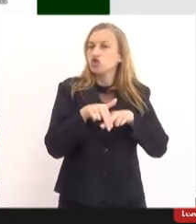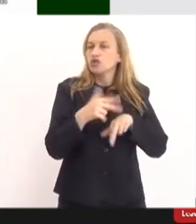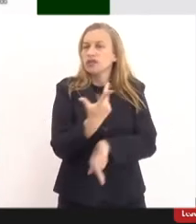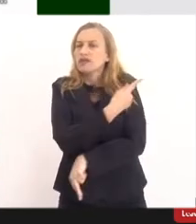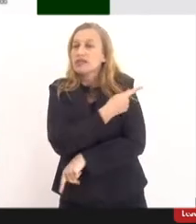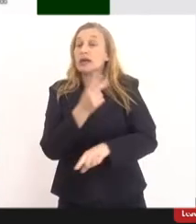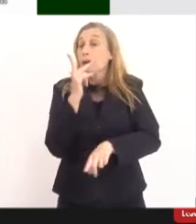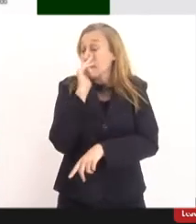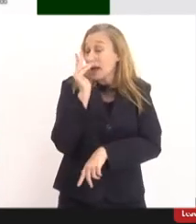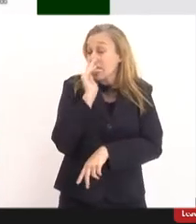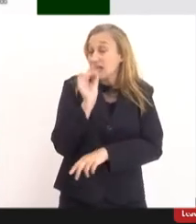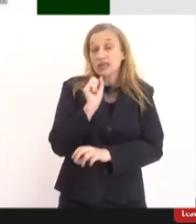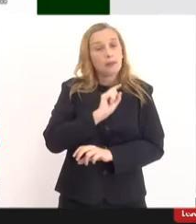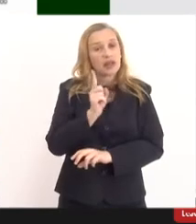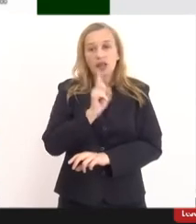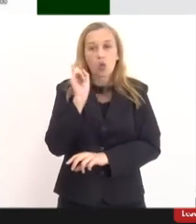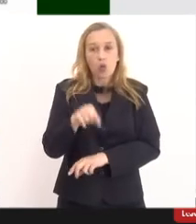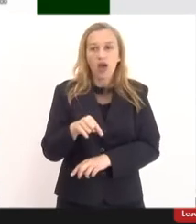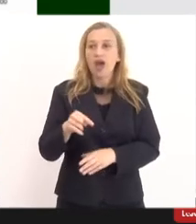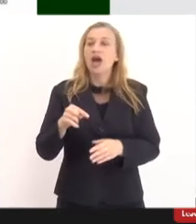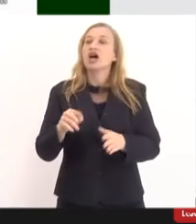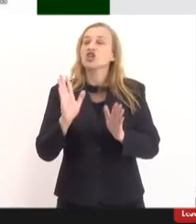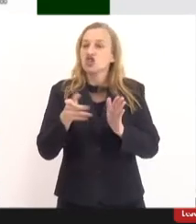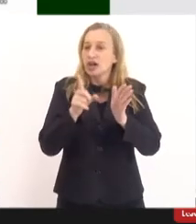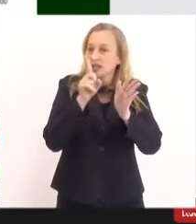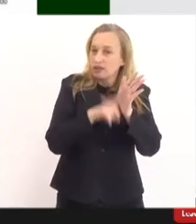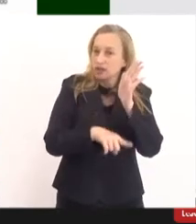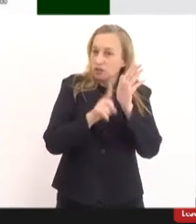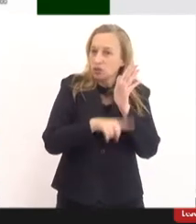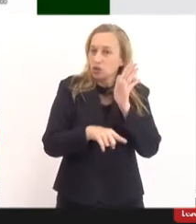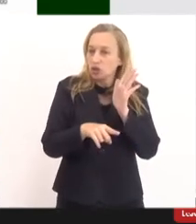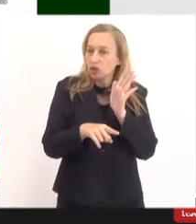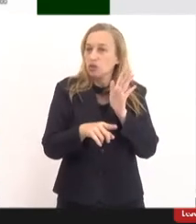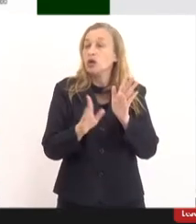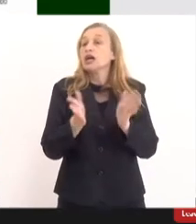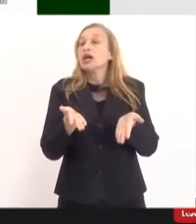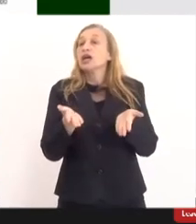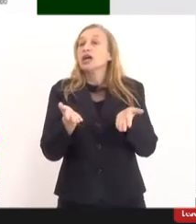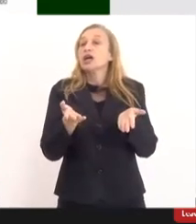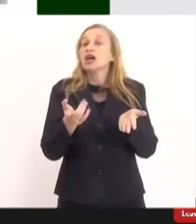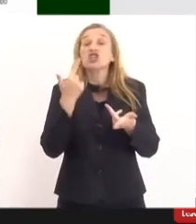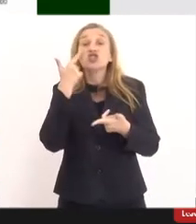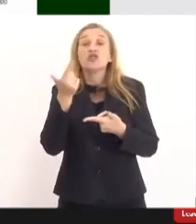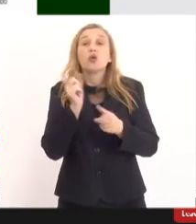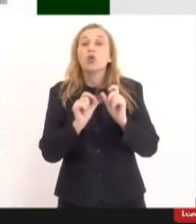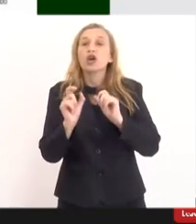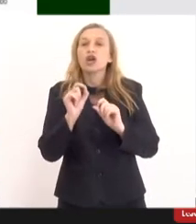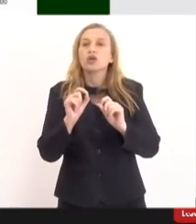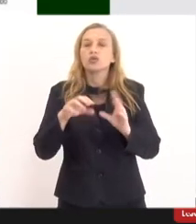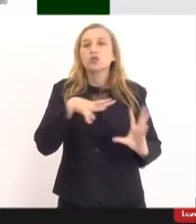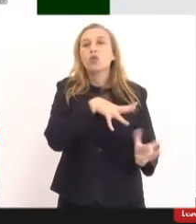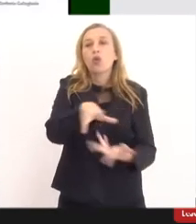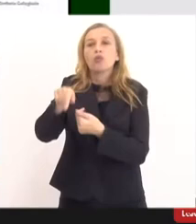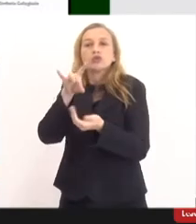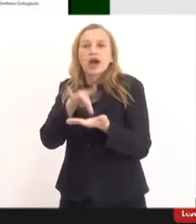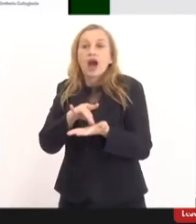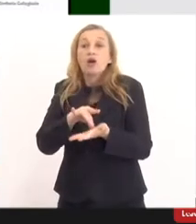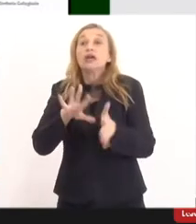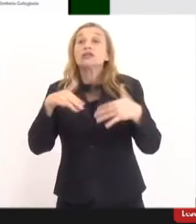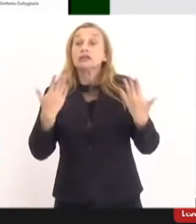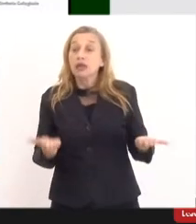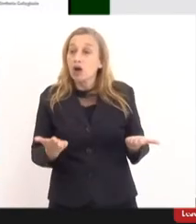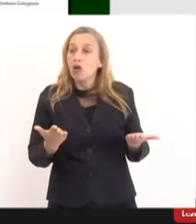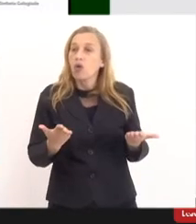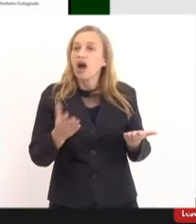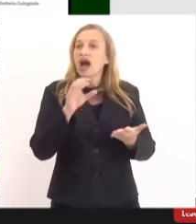pareça ser. A curva já estava descendo. E aí, a gente vê assim, no mundo real, né? Então, aqui, a